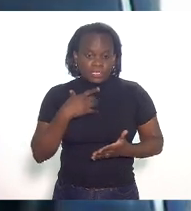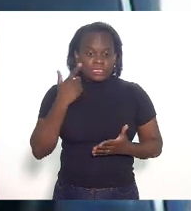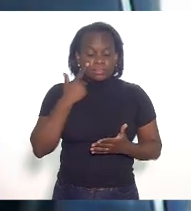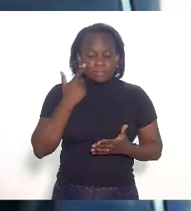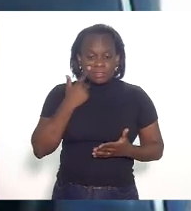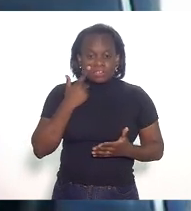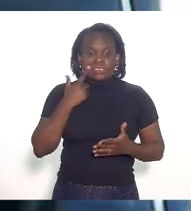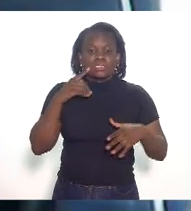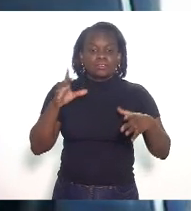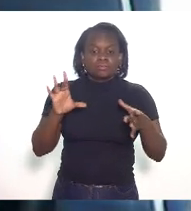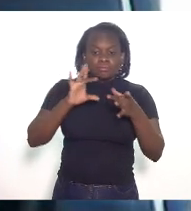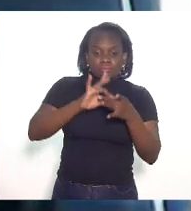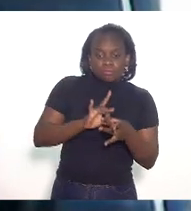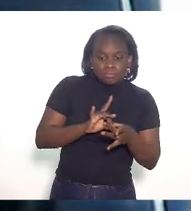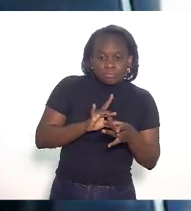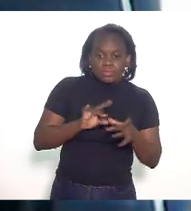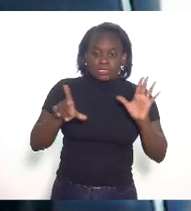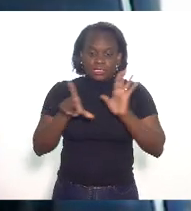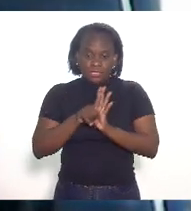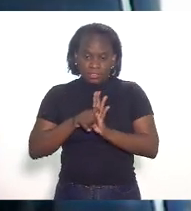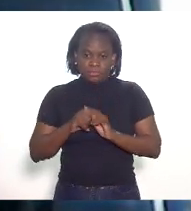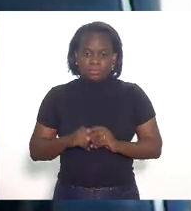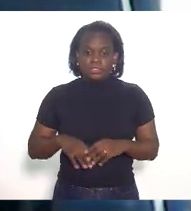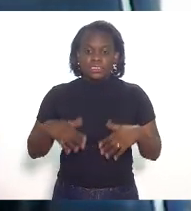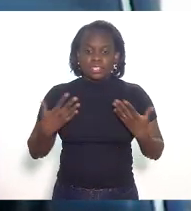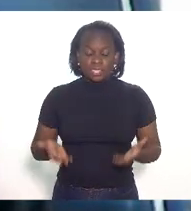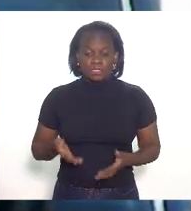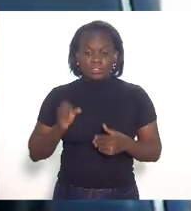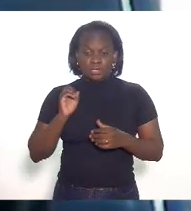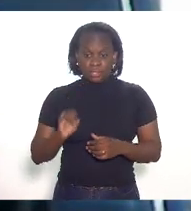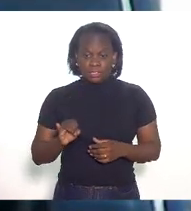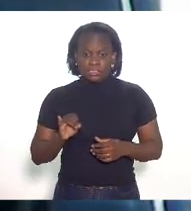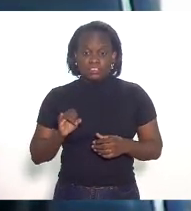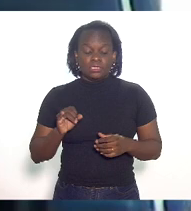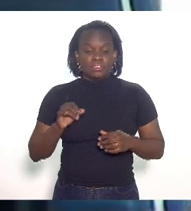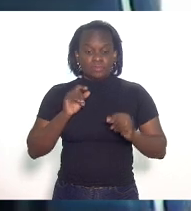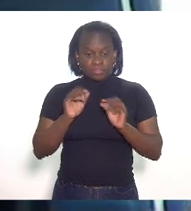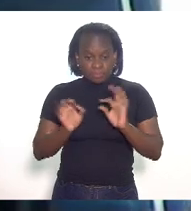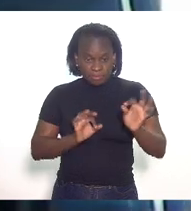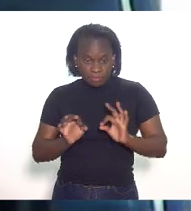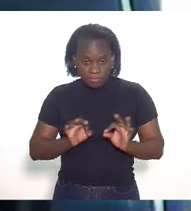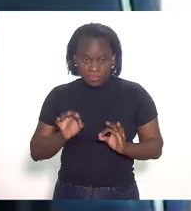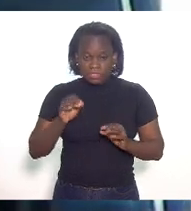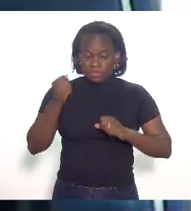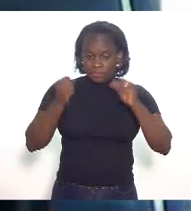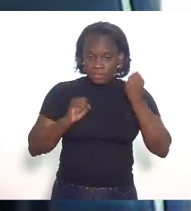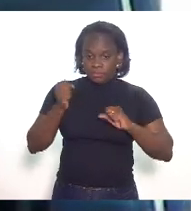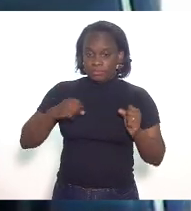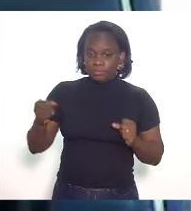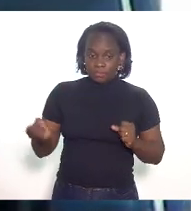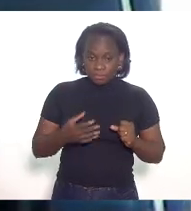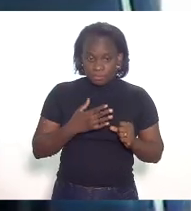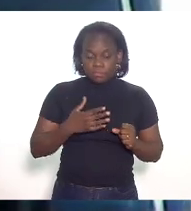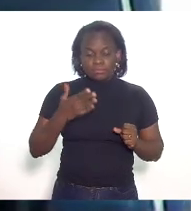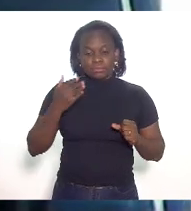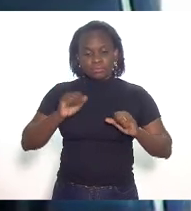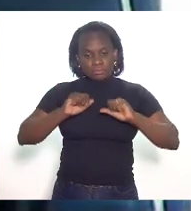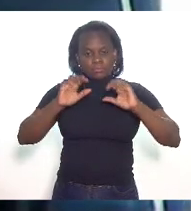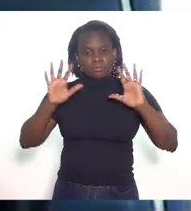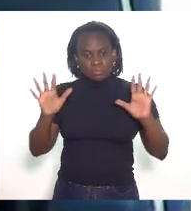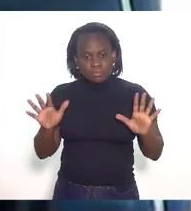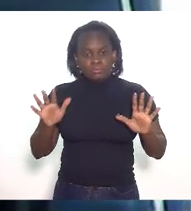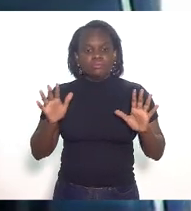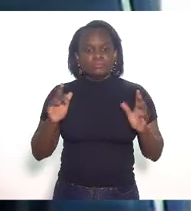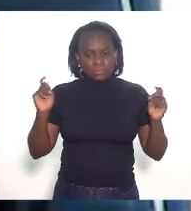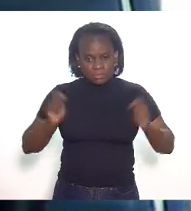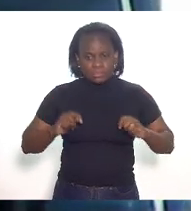casado com a legislação então se é construir uma usina nova é bem claro é bastante